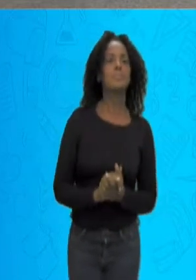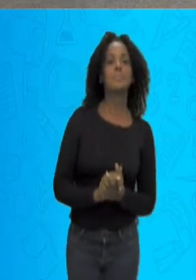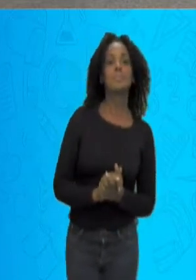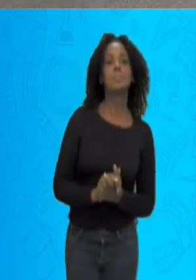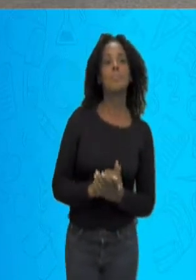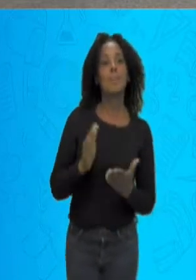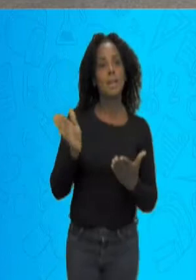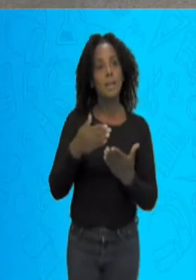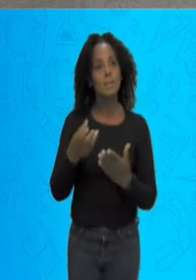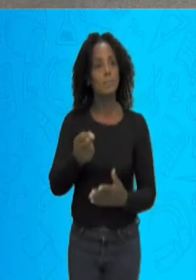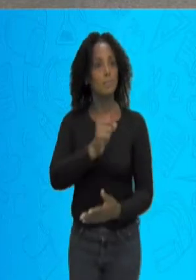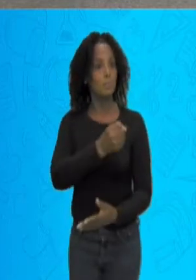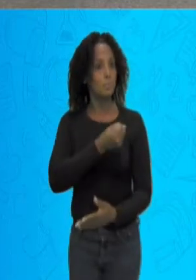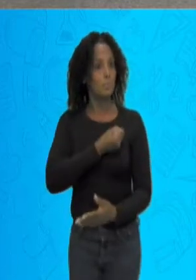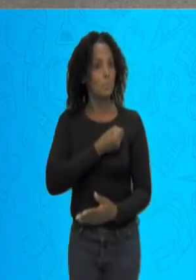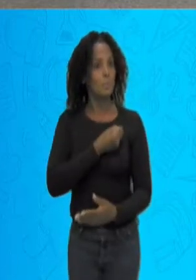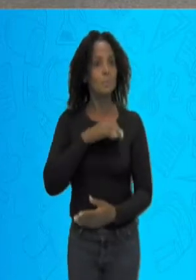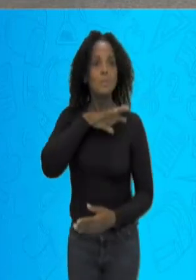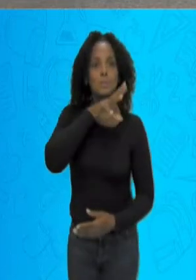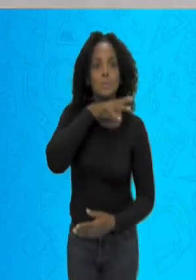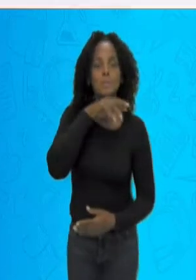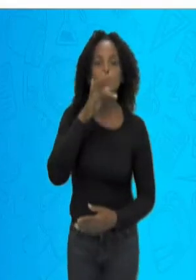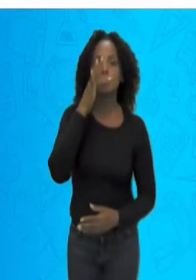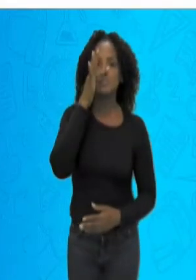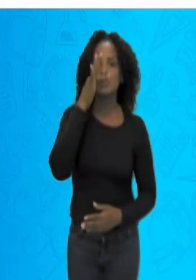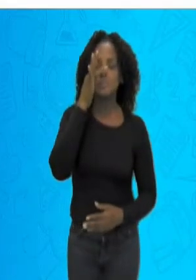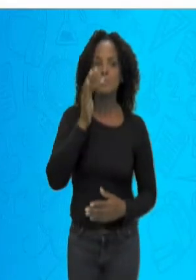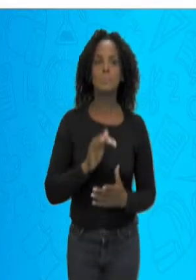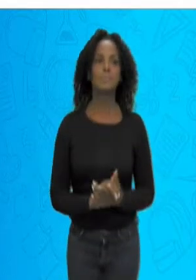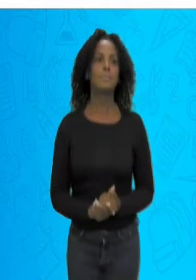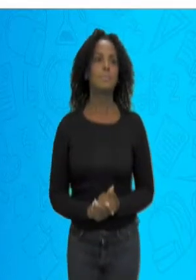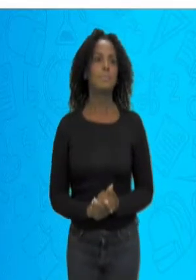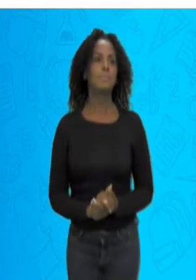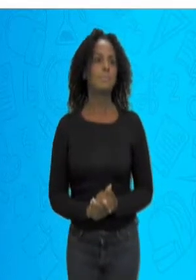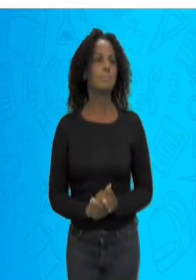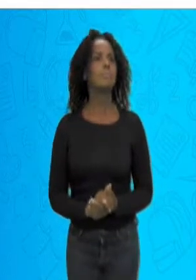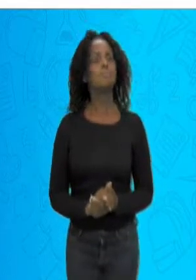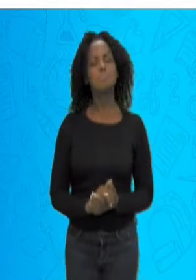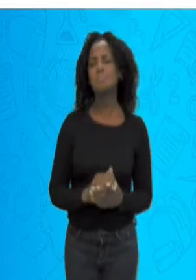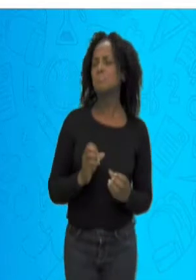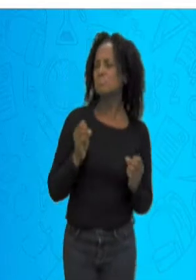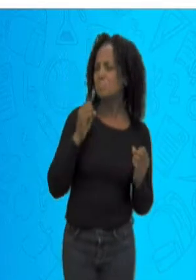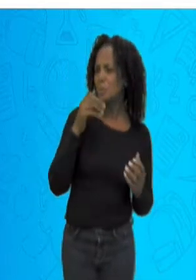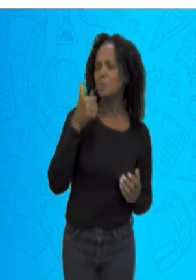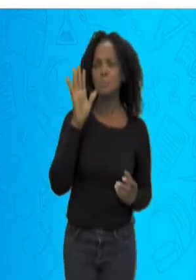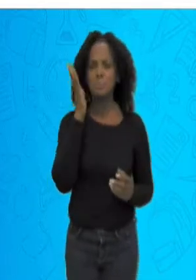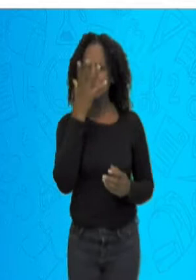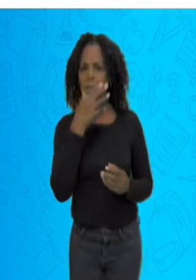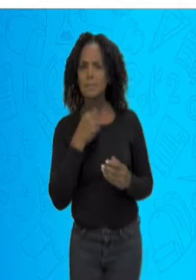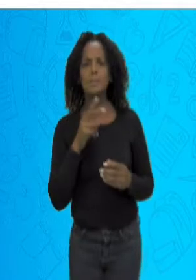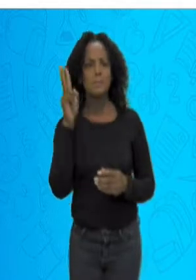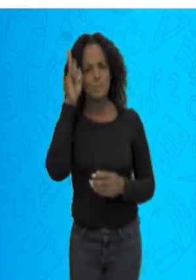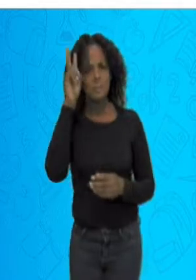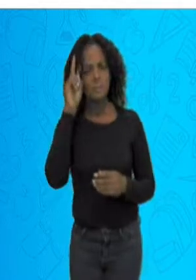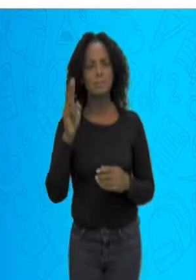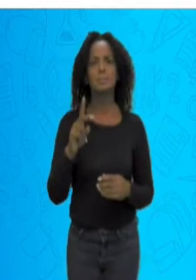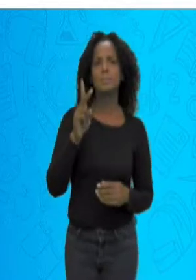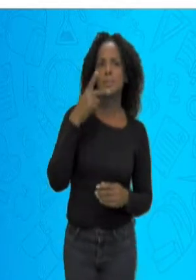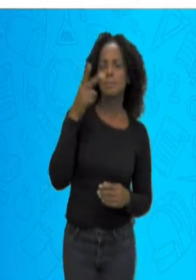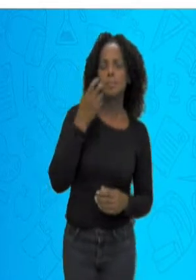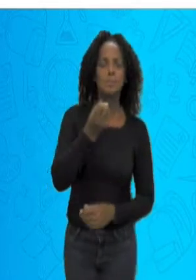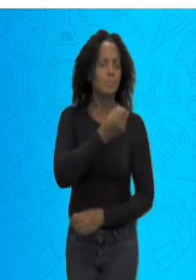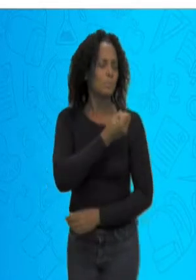ouvir. Livro dos Números, Bichos e Flores. Deve ser muito linda essa história. Está falando de